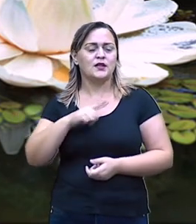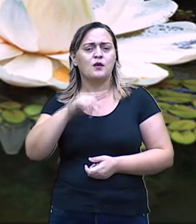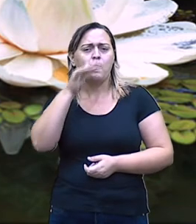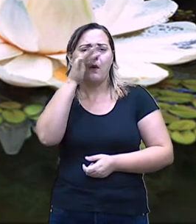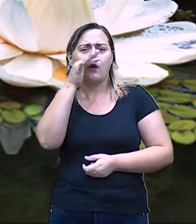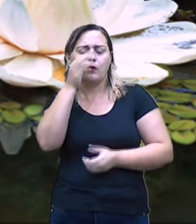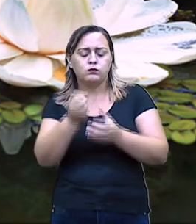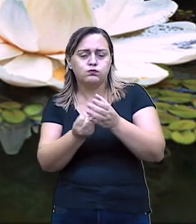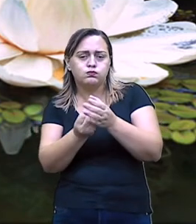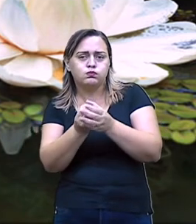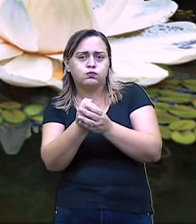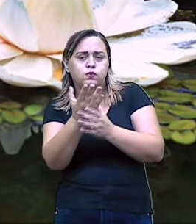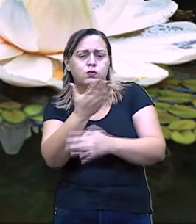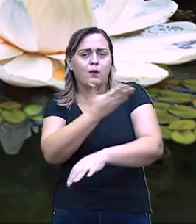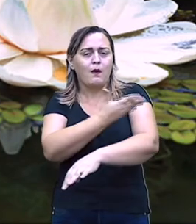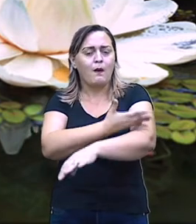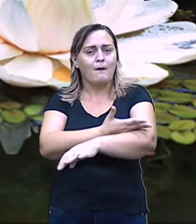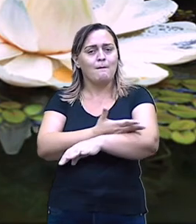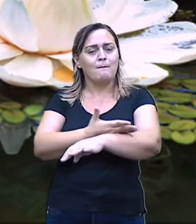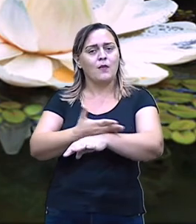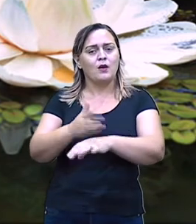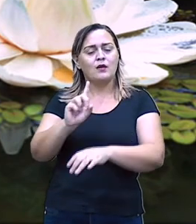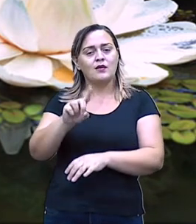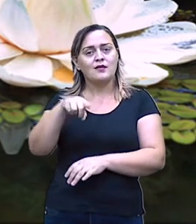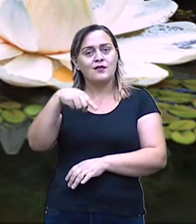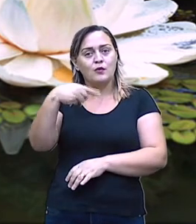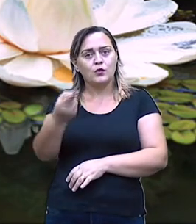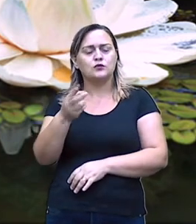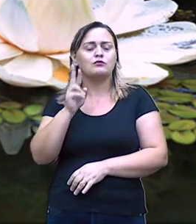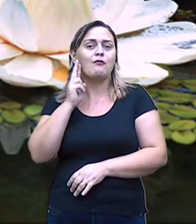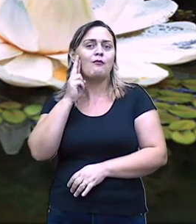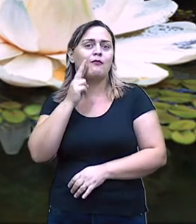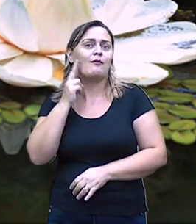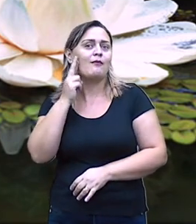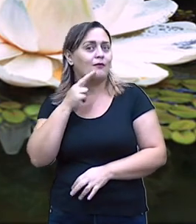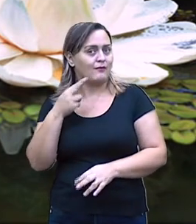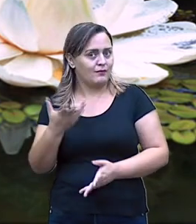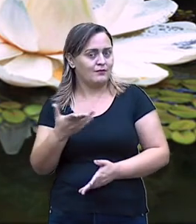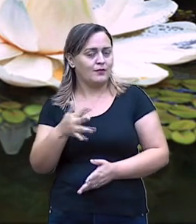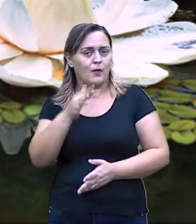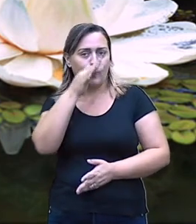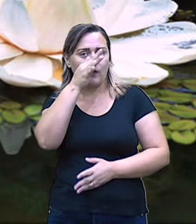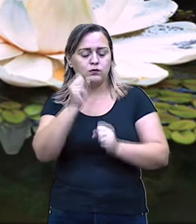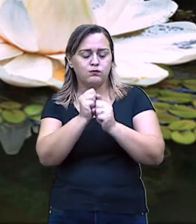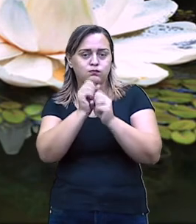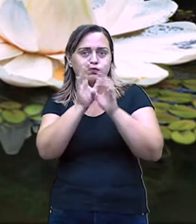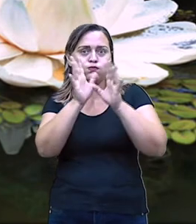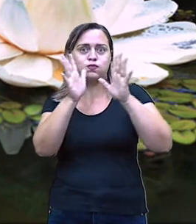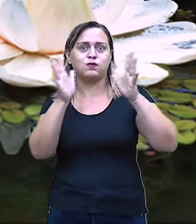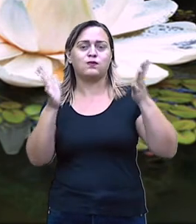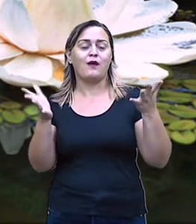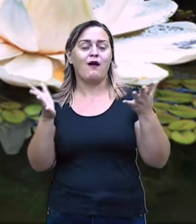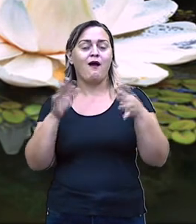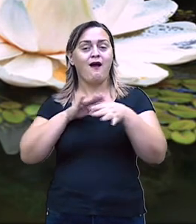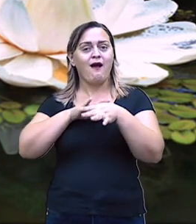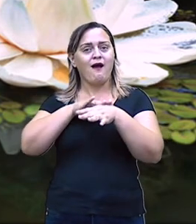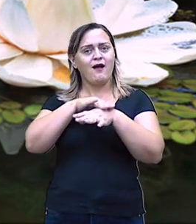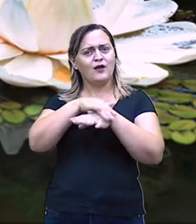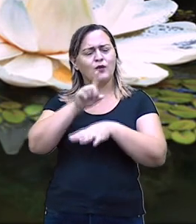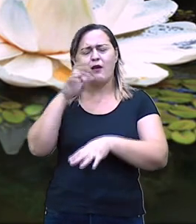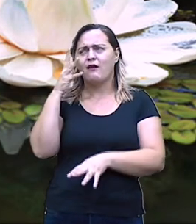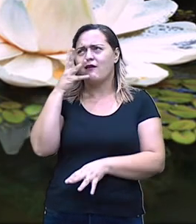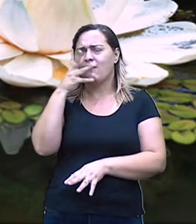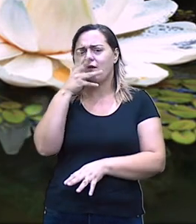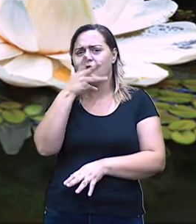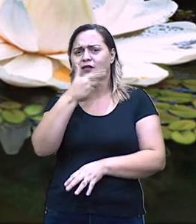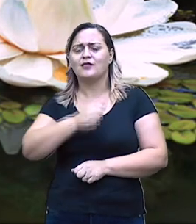período torna-se rosada. Isso, muito bonita por sinal. A flor se abre à noite. Por sua beleza, ela é bastante